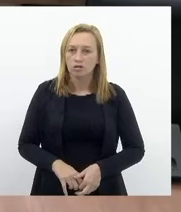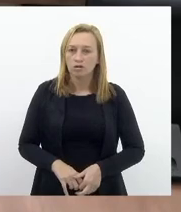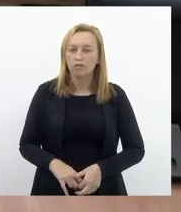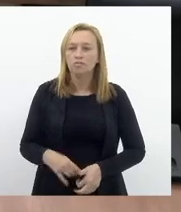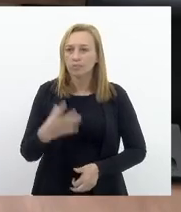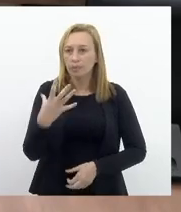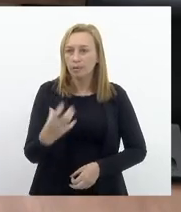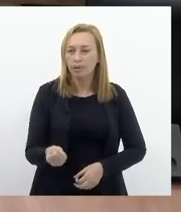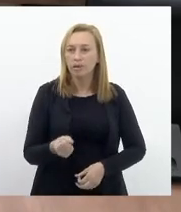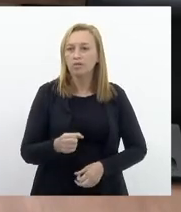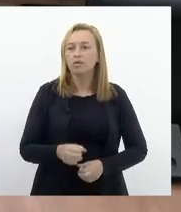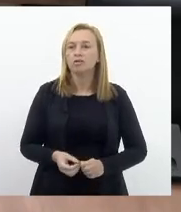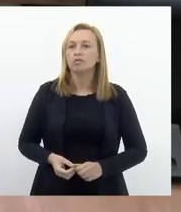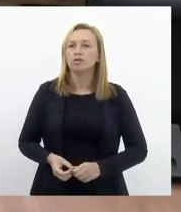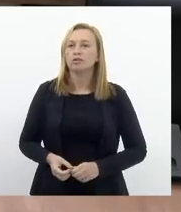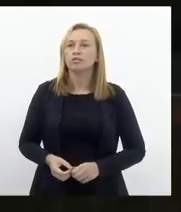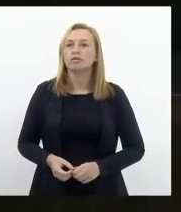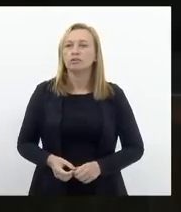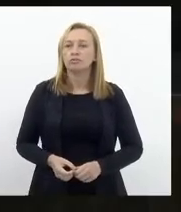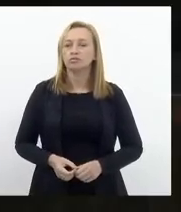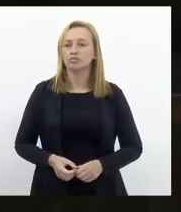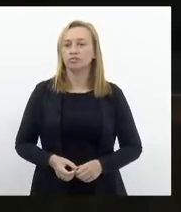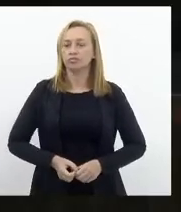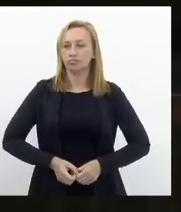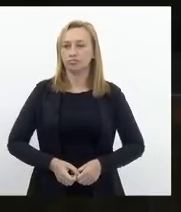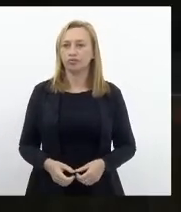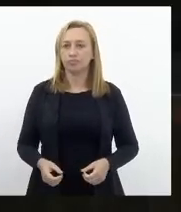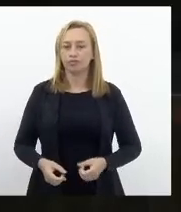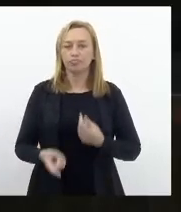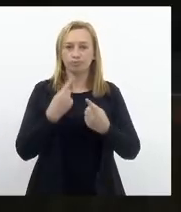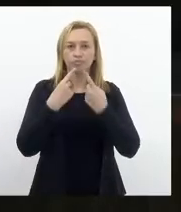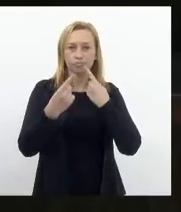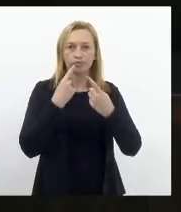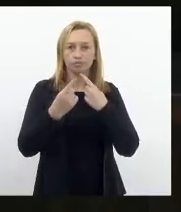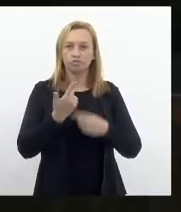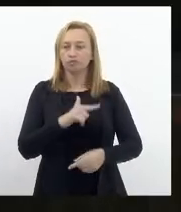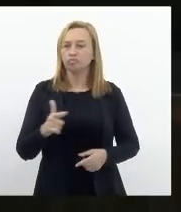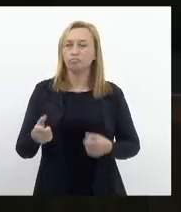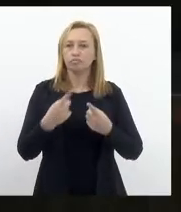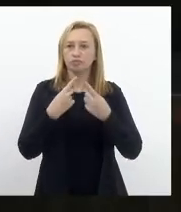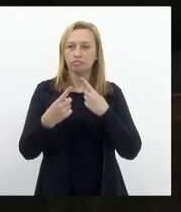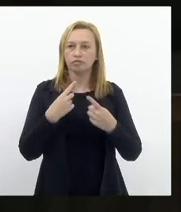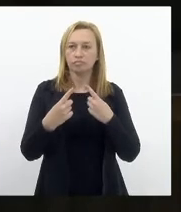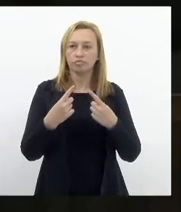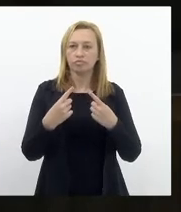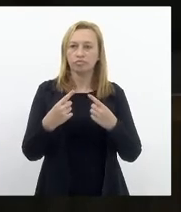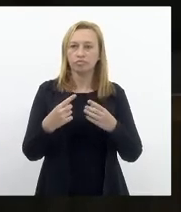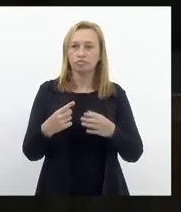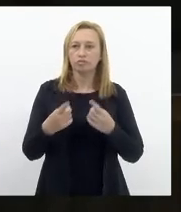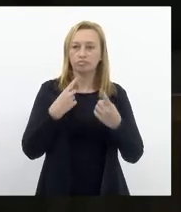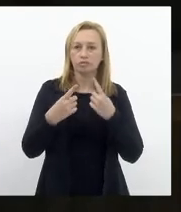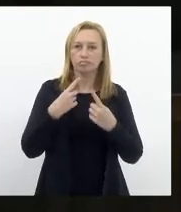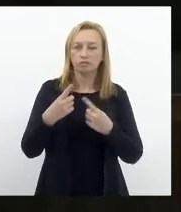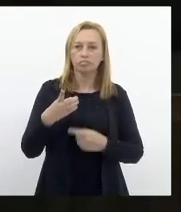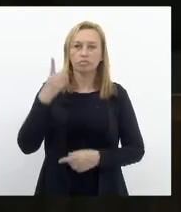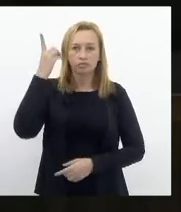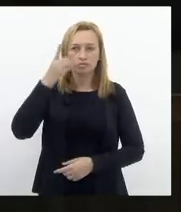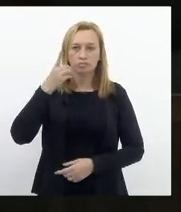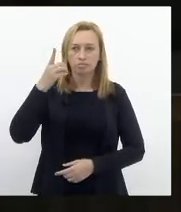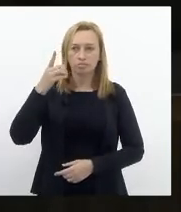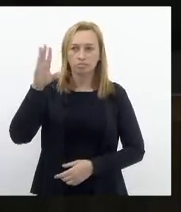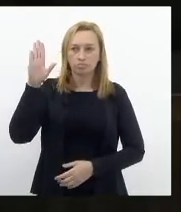Parecia favorável. Com os pareceres emitidos, em discussão, não há vendo o é que ele discutiu? discutir, Deputada, Tiazul